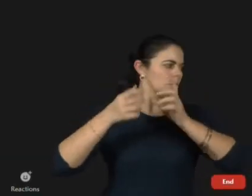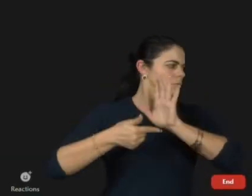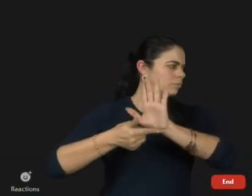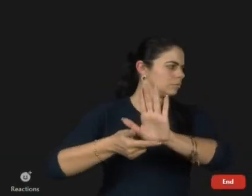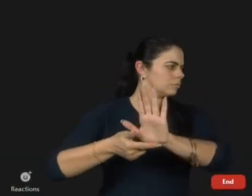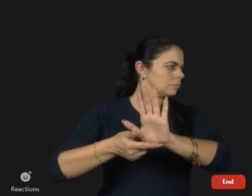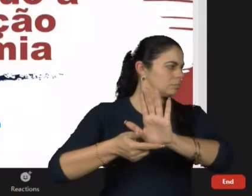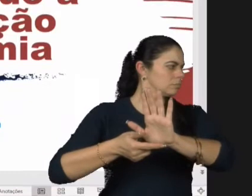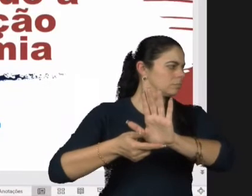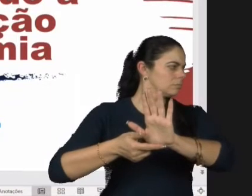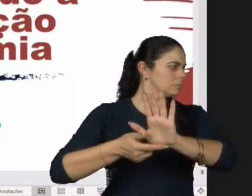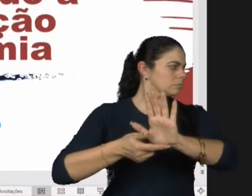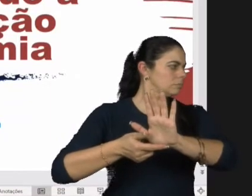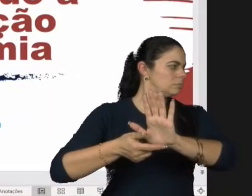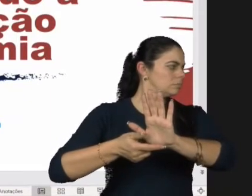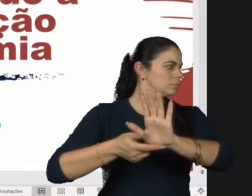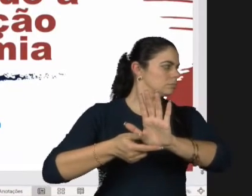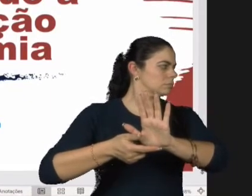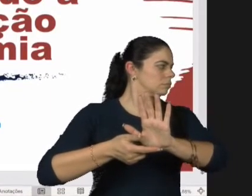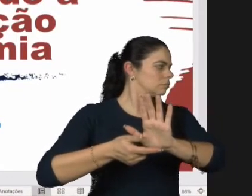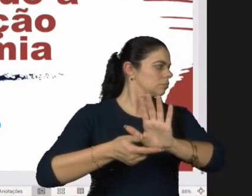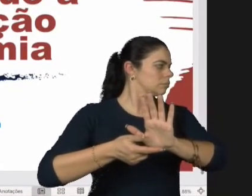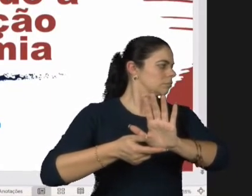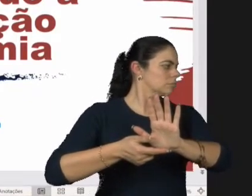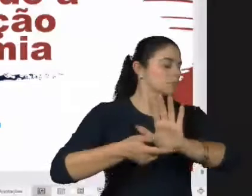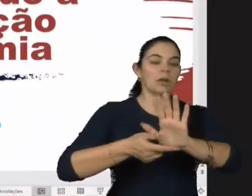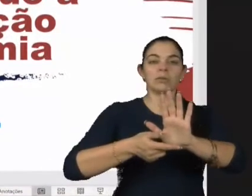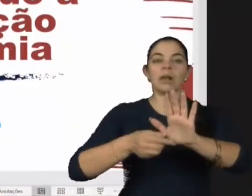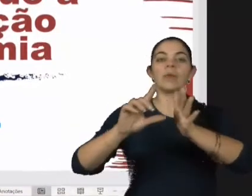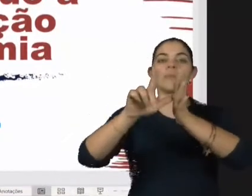compartilhar um slide e então nós vamos chamar a Tati.